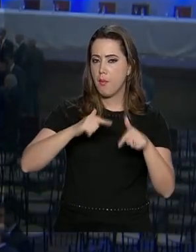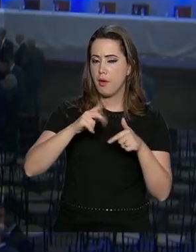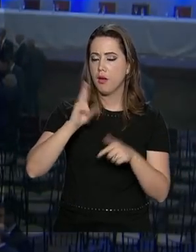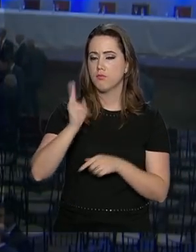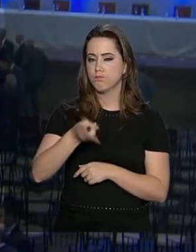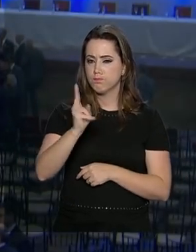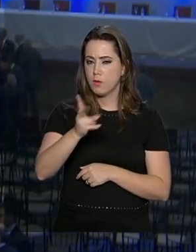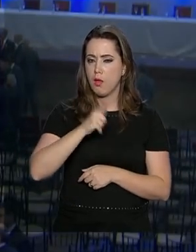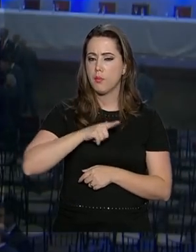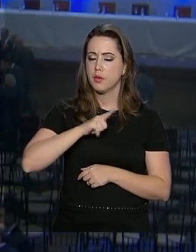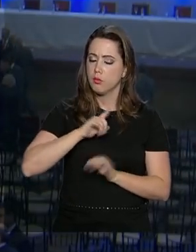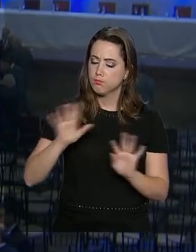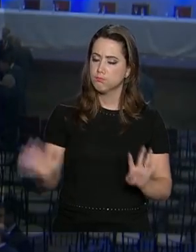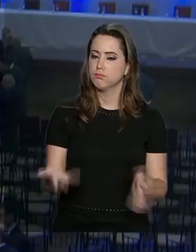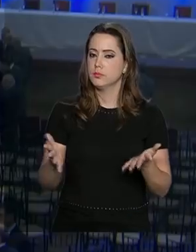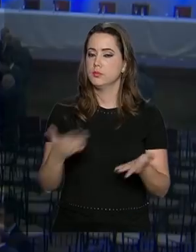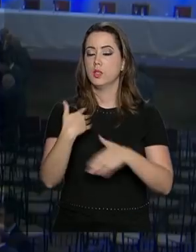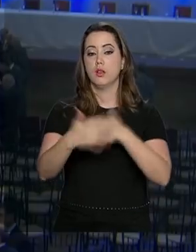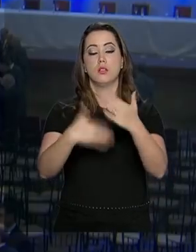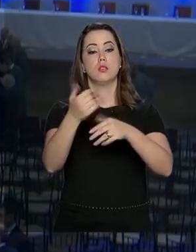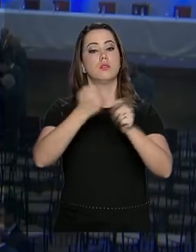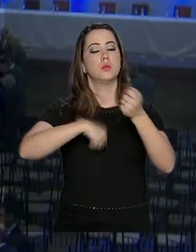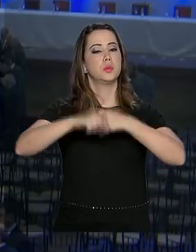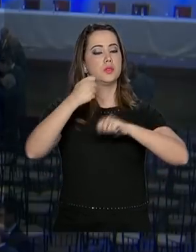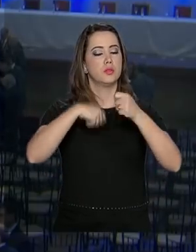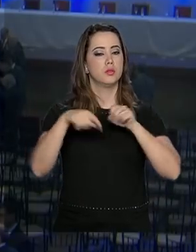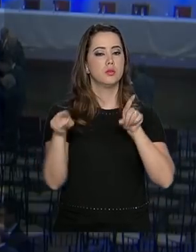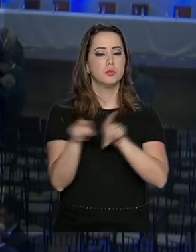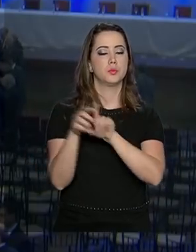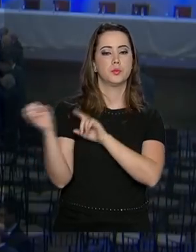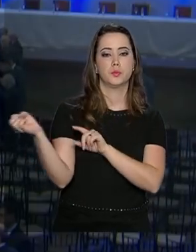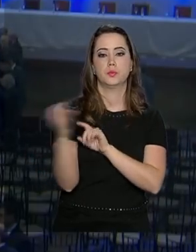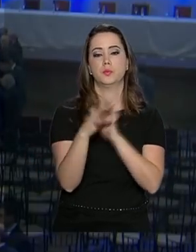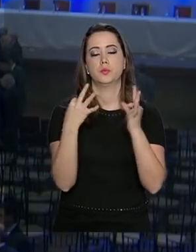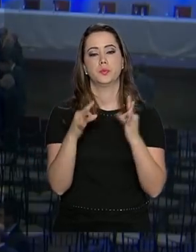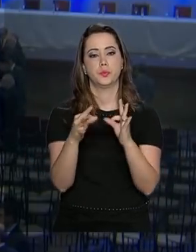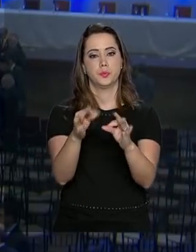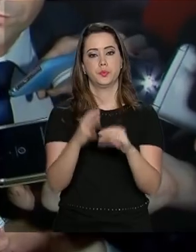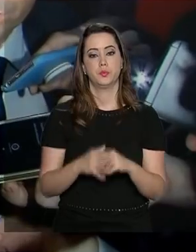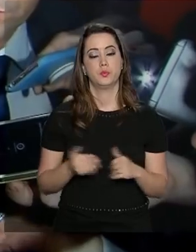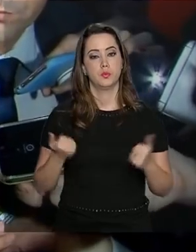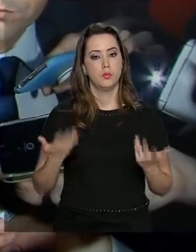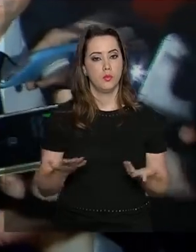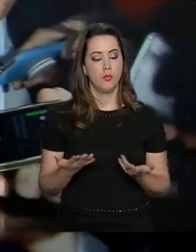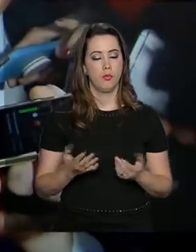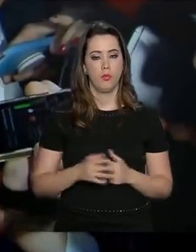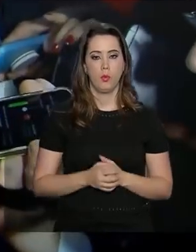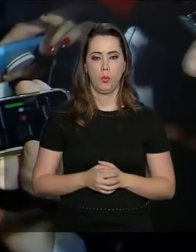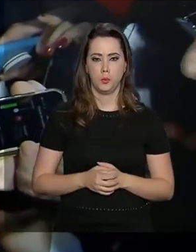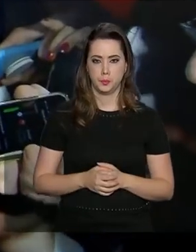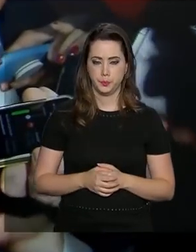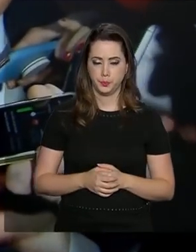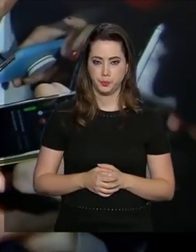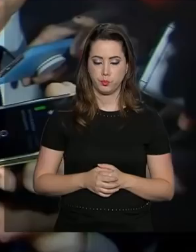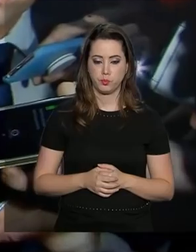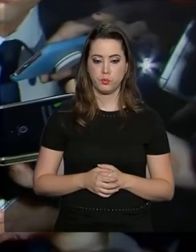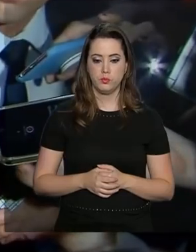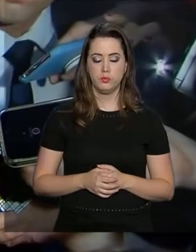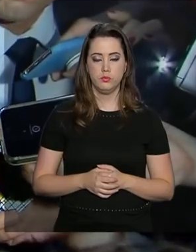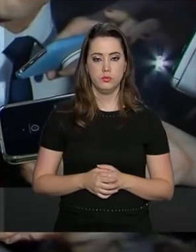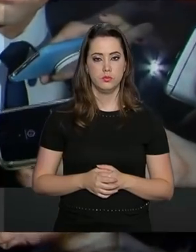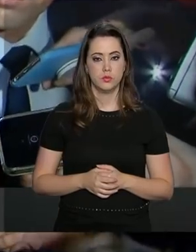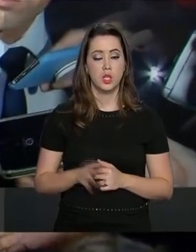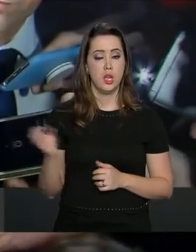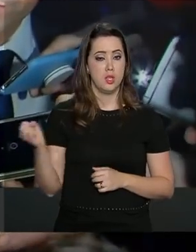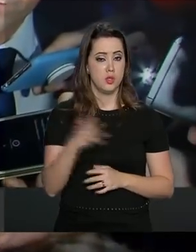manteve na promoção do desenvolvimento econômico e da inovação tecnológica. As invenções e as pesquisas que são